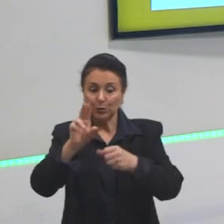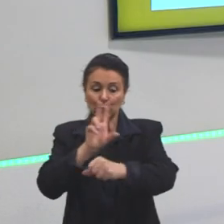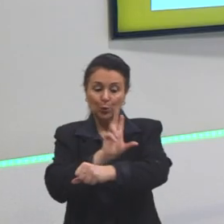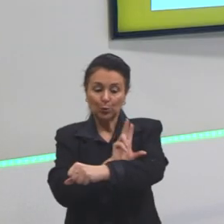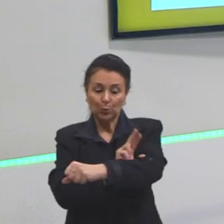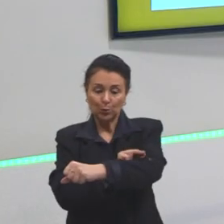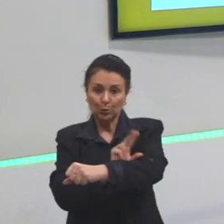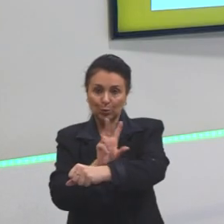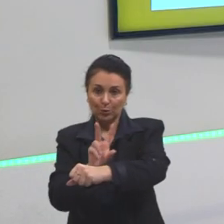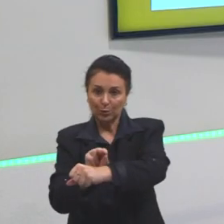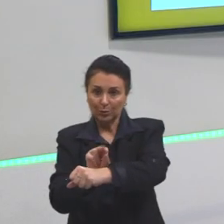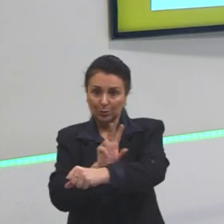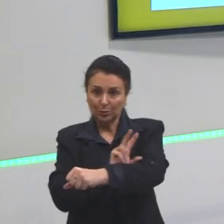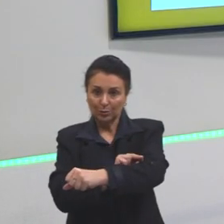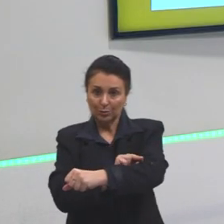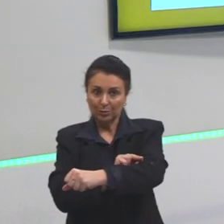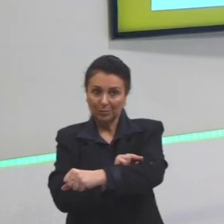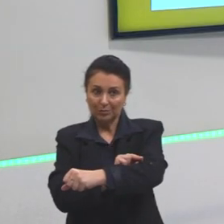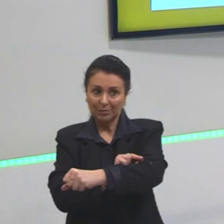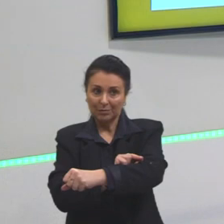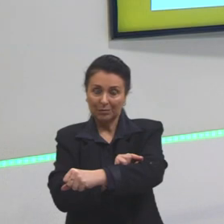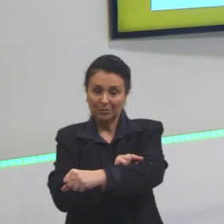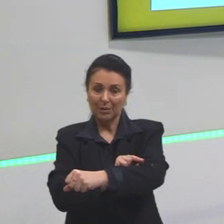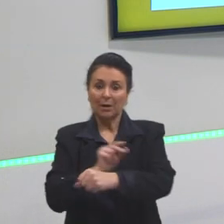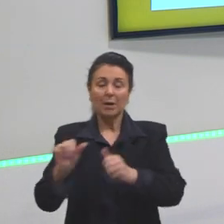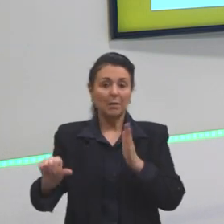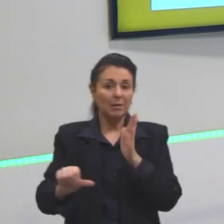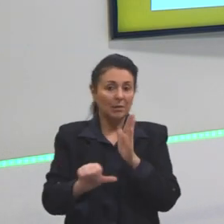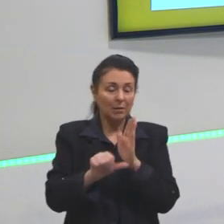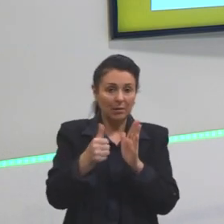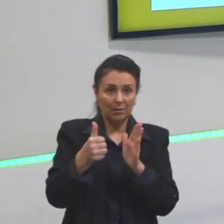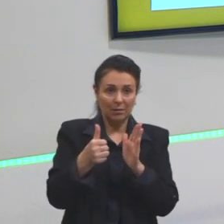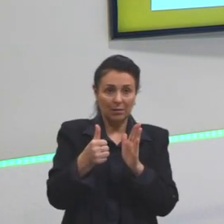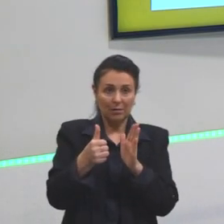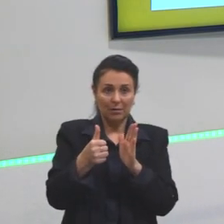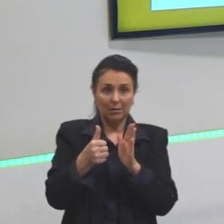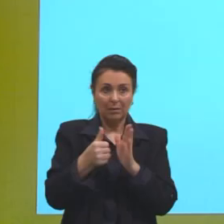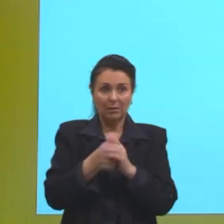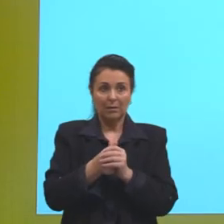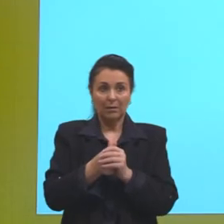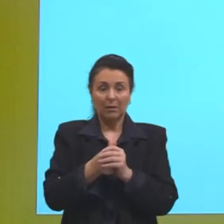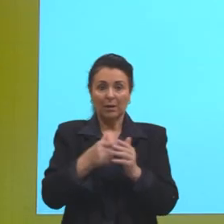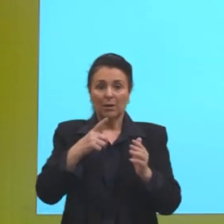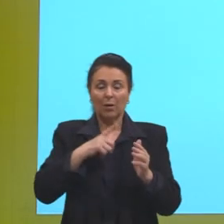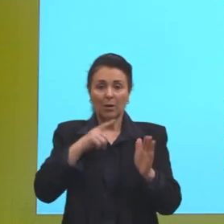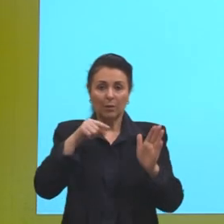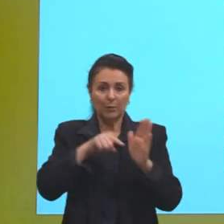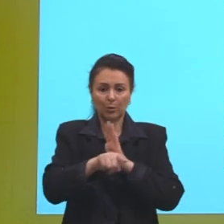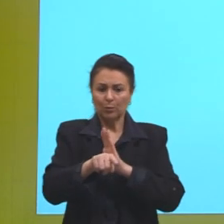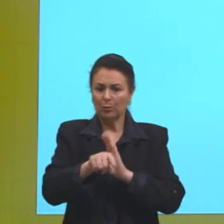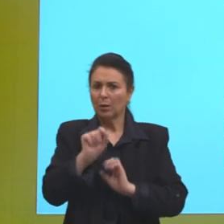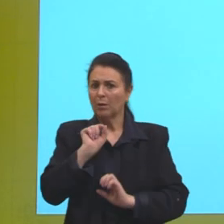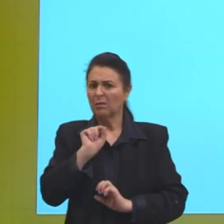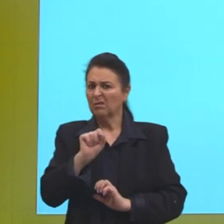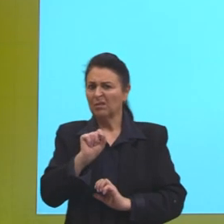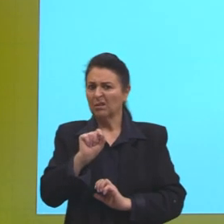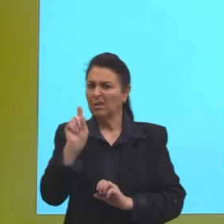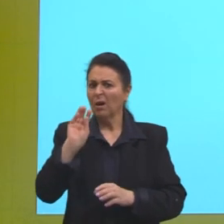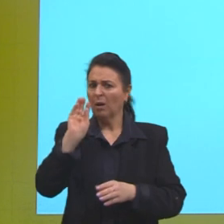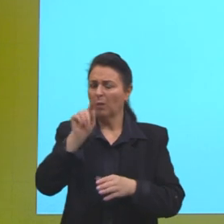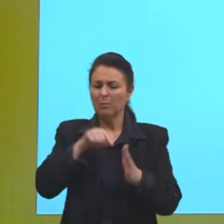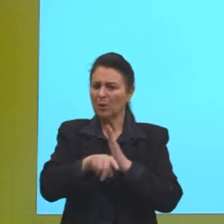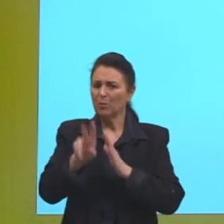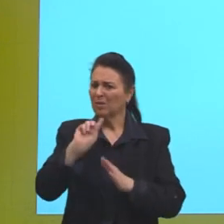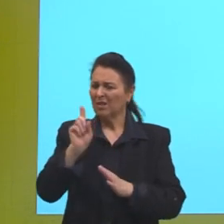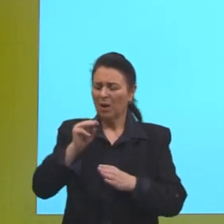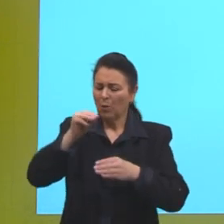musculares. Tá, então, primeira coisa. Aqui, a questão não está perguntando da hemoglobina, ela